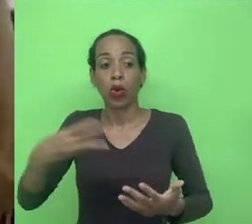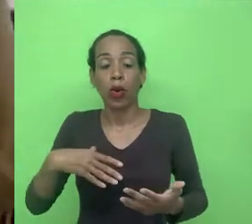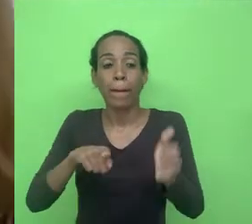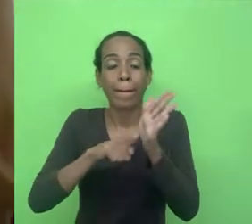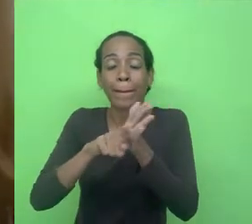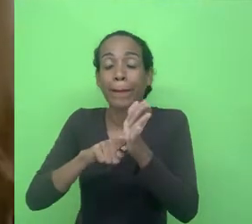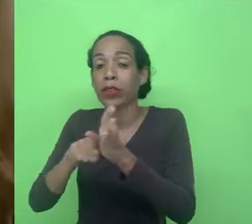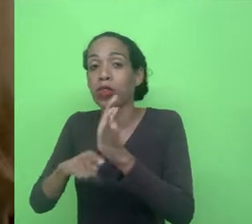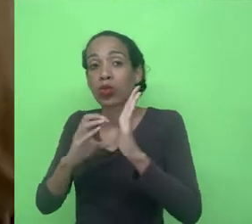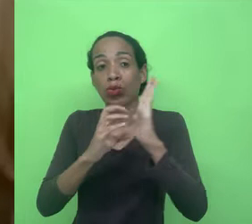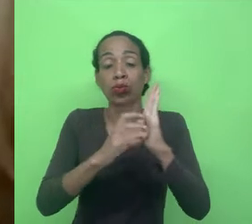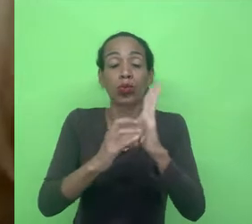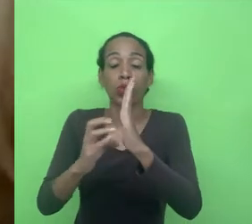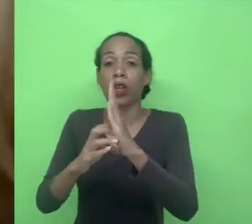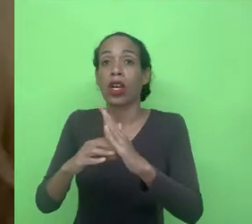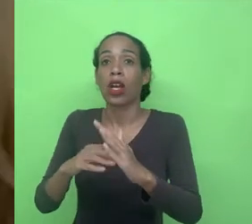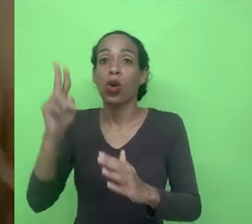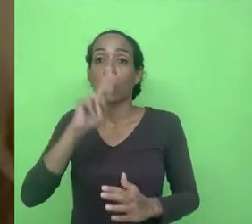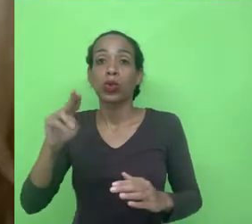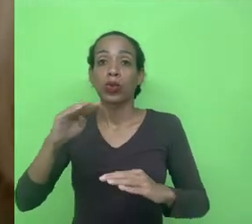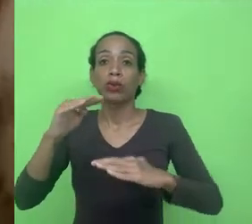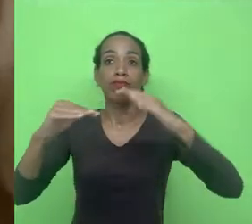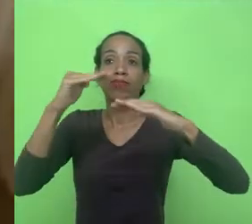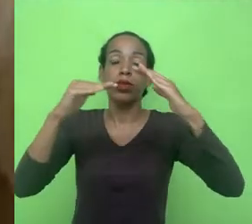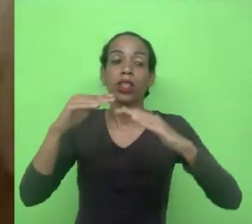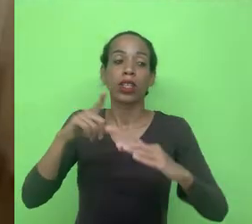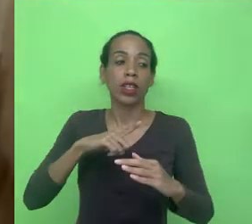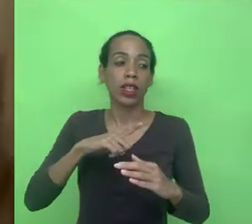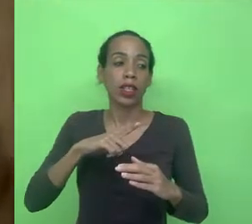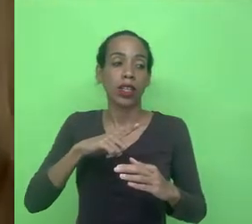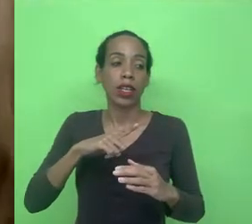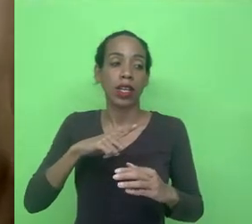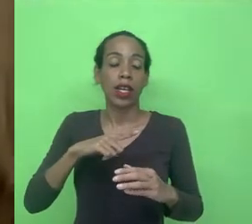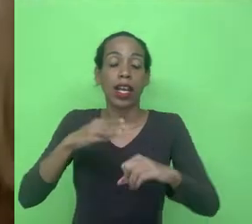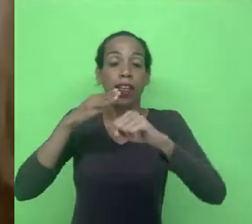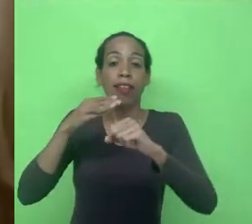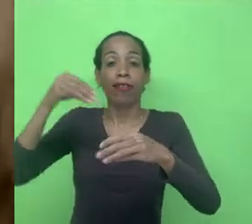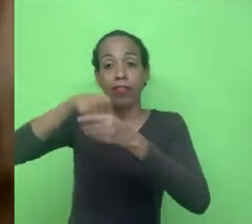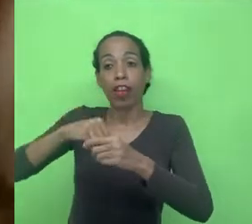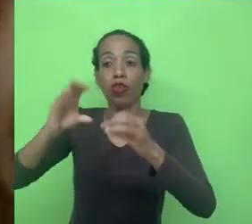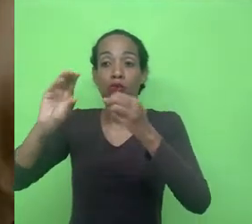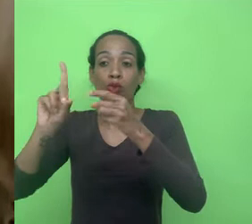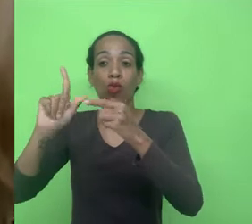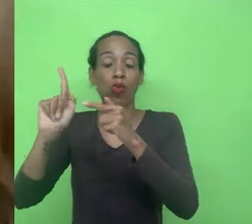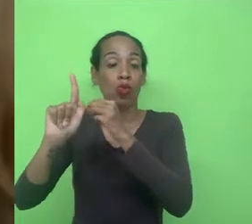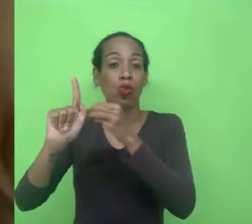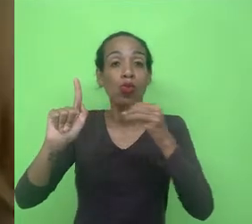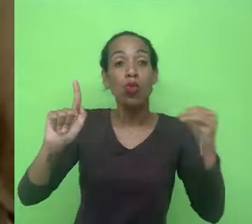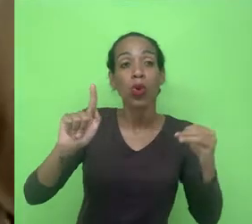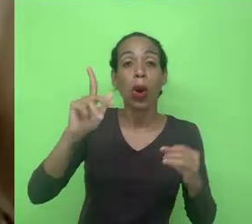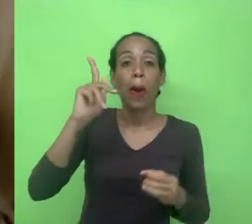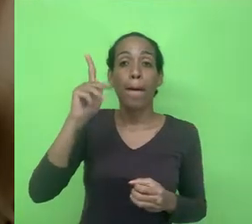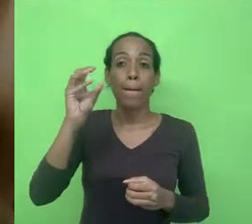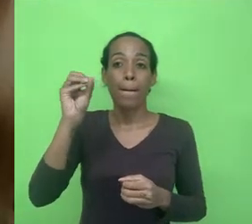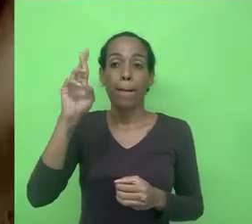e utilizar nos processos nós temos por exemplo o portal judicial do Google em que nós podemos obter localização e trazer